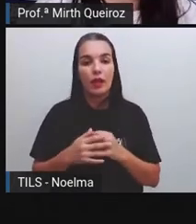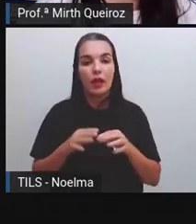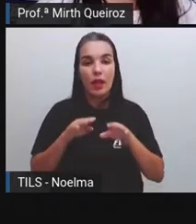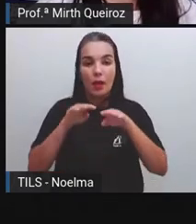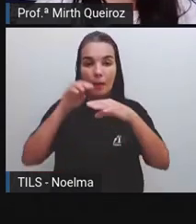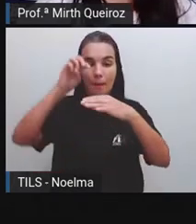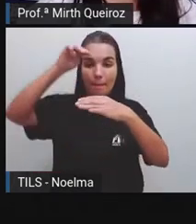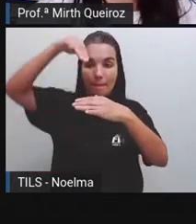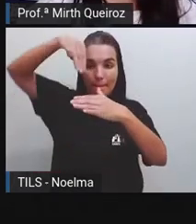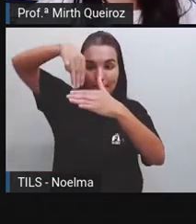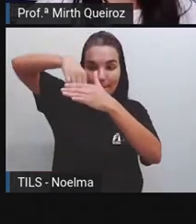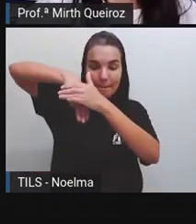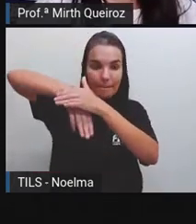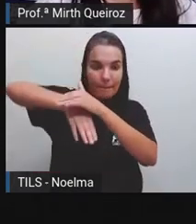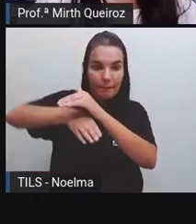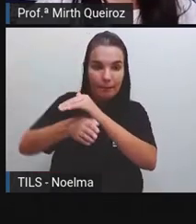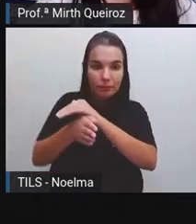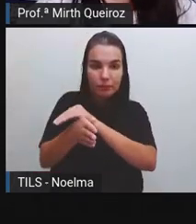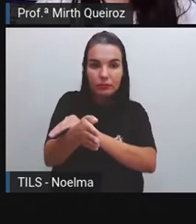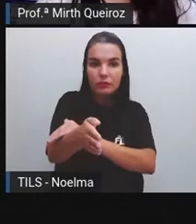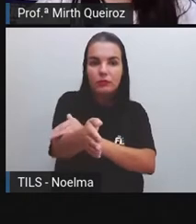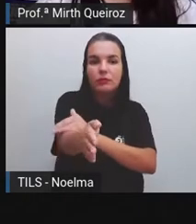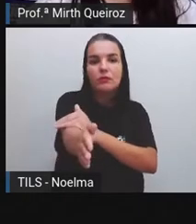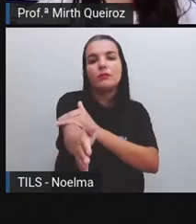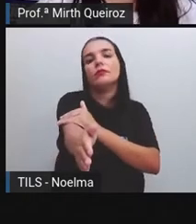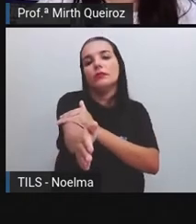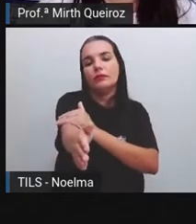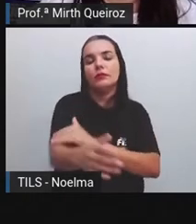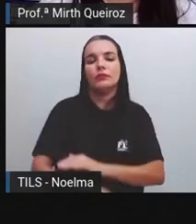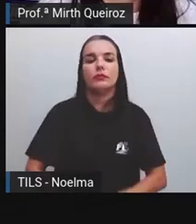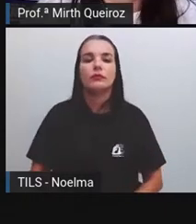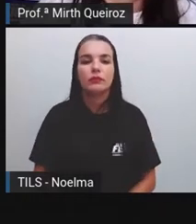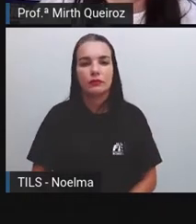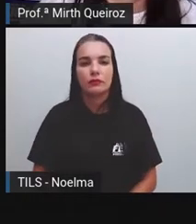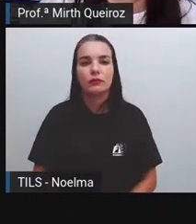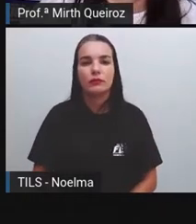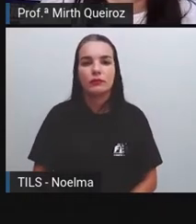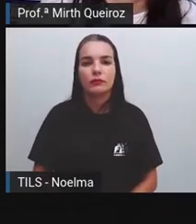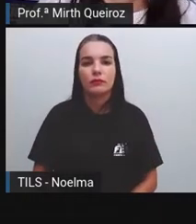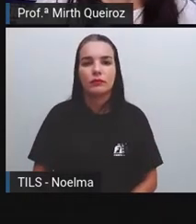metroviários, né? Que é o metrô, que são os transportes subterrâneos, certo?